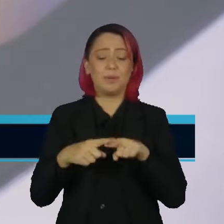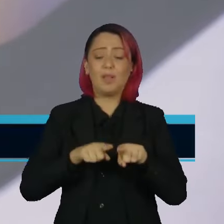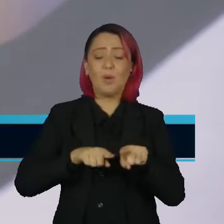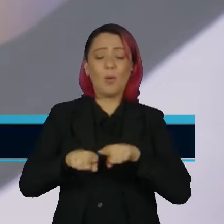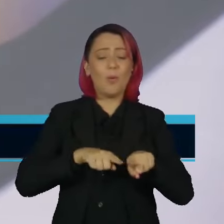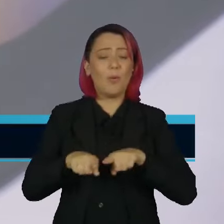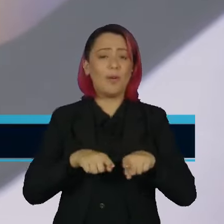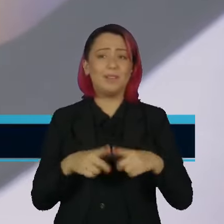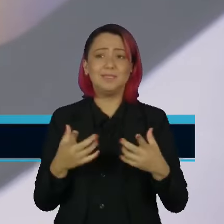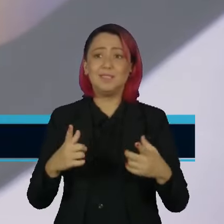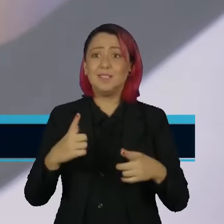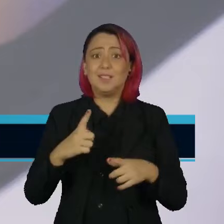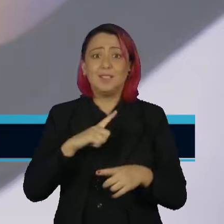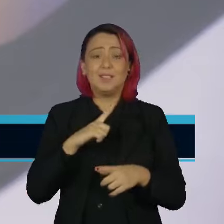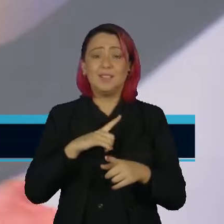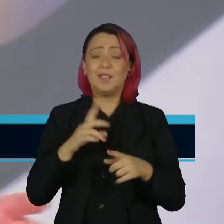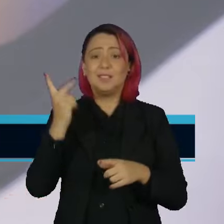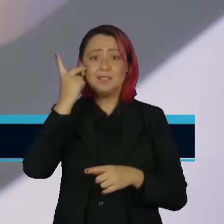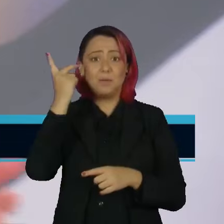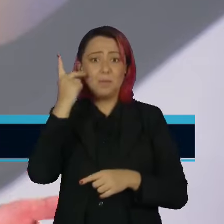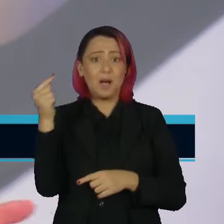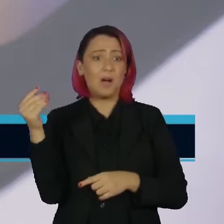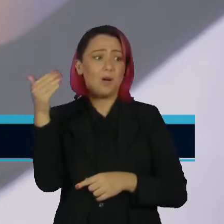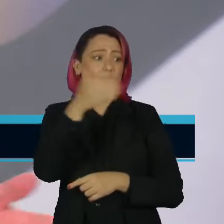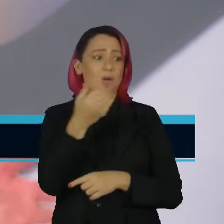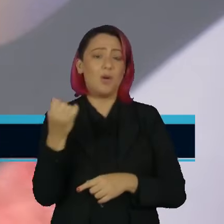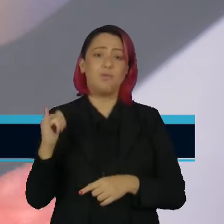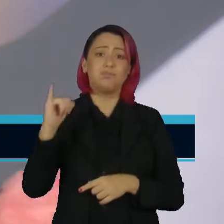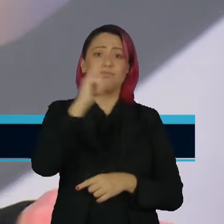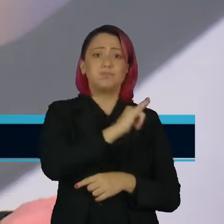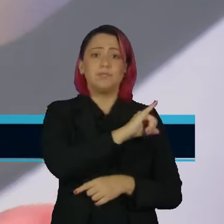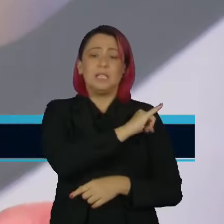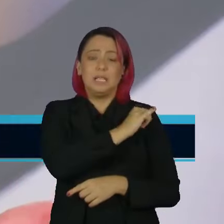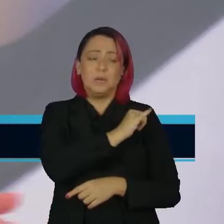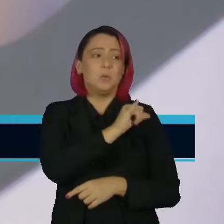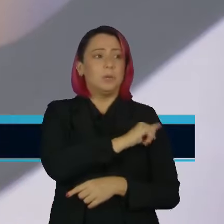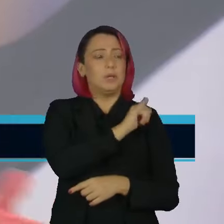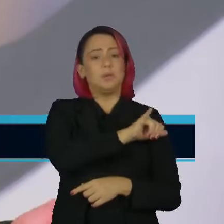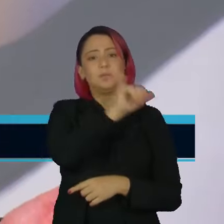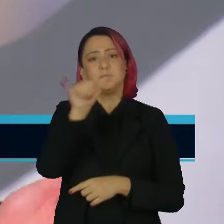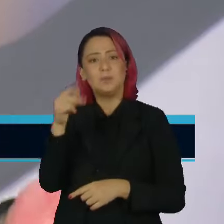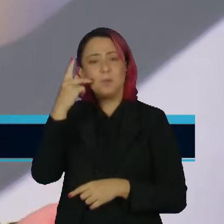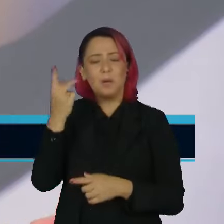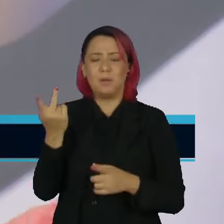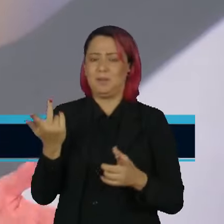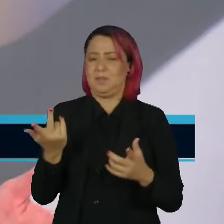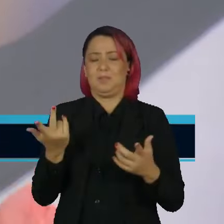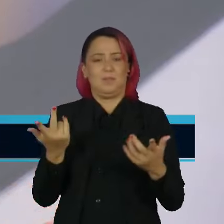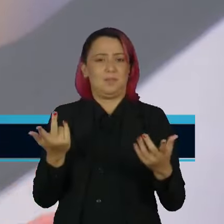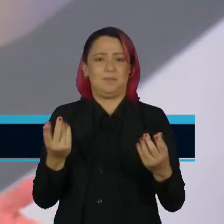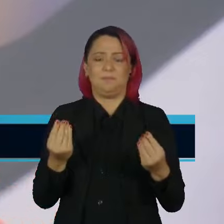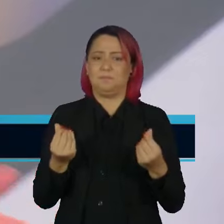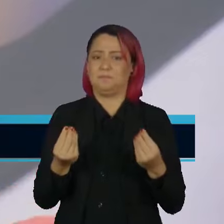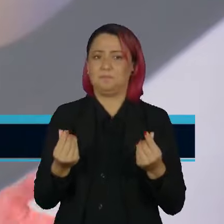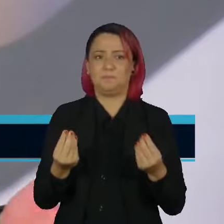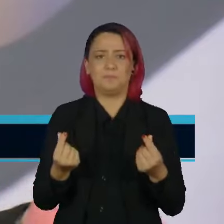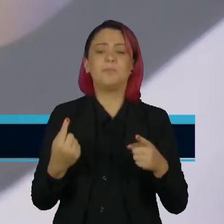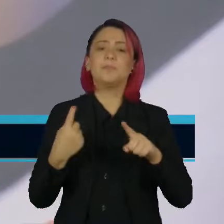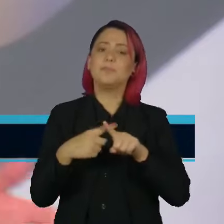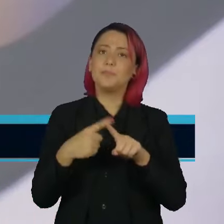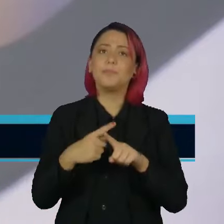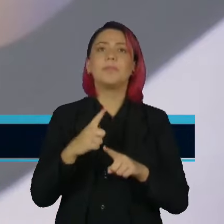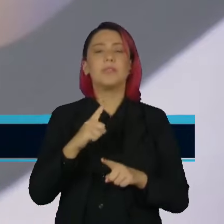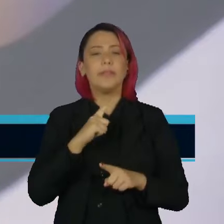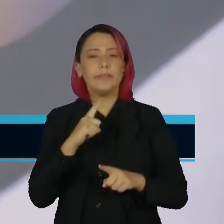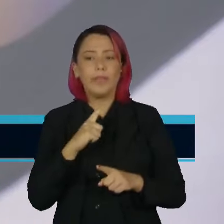limitação no número de slots, quer dizer, a capacidade que você tem de ocupar o aeroporto. Então, dado, você está falando assim,